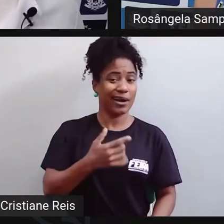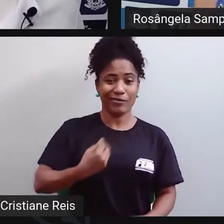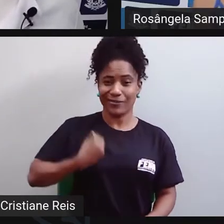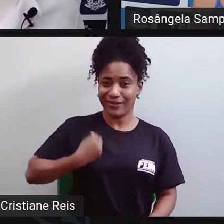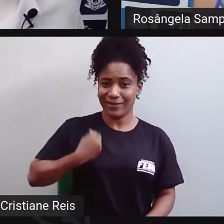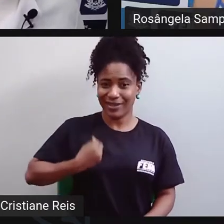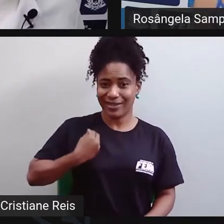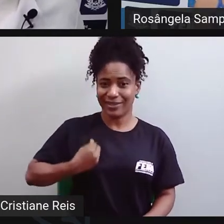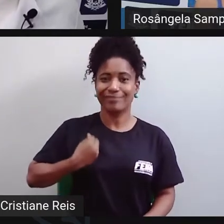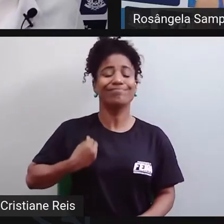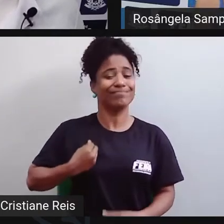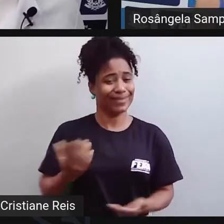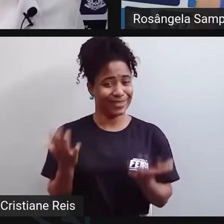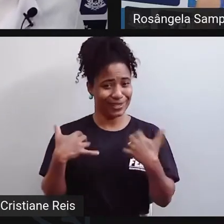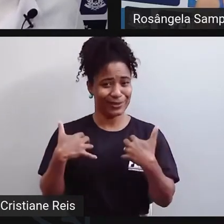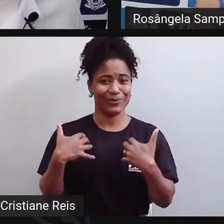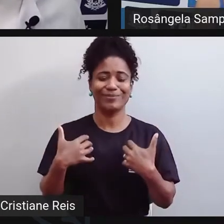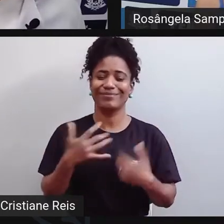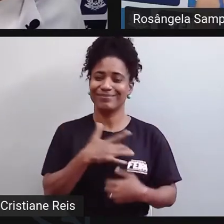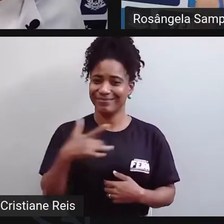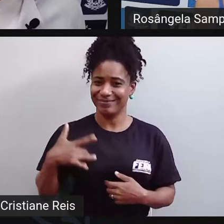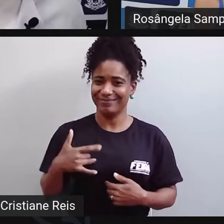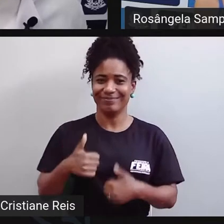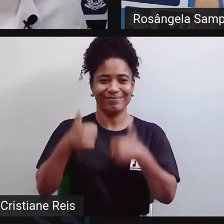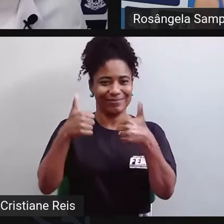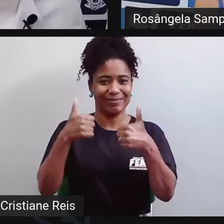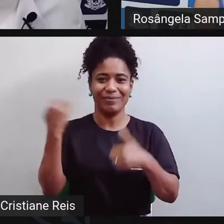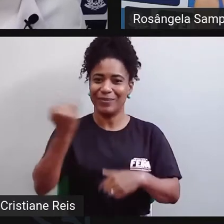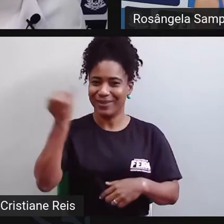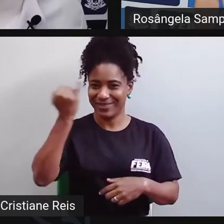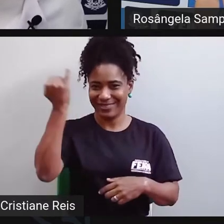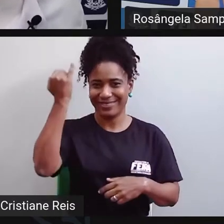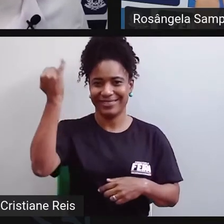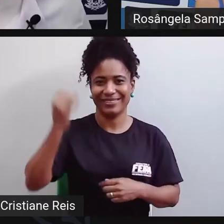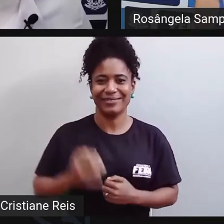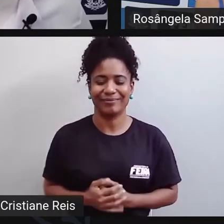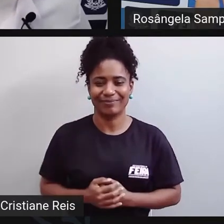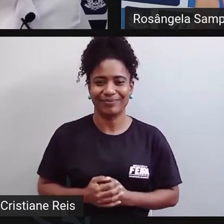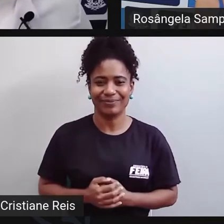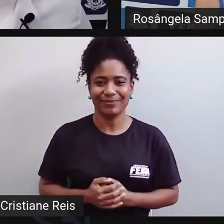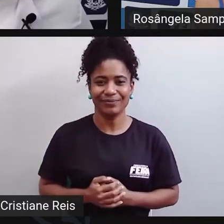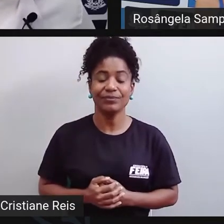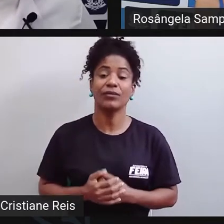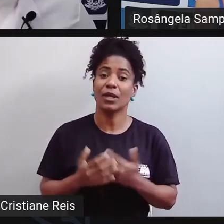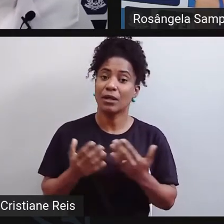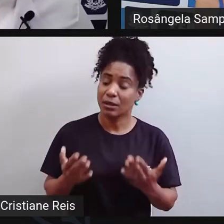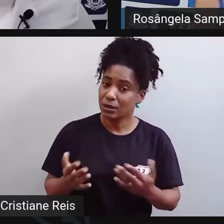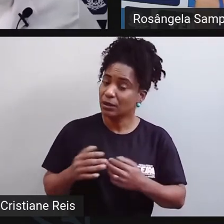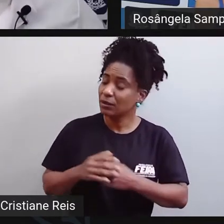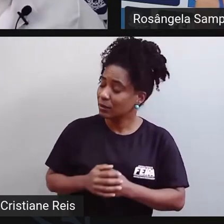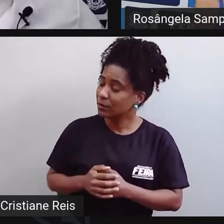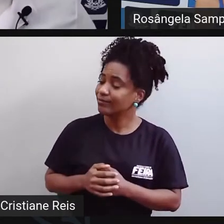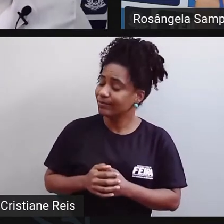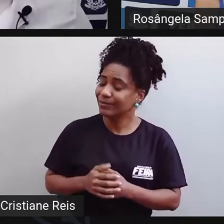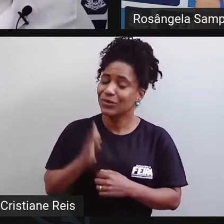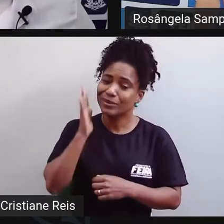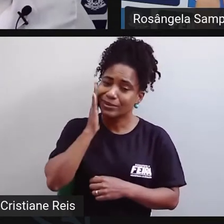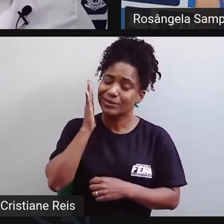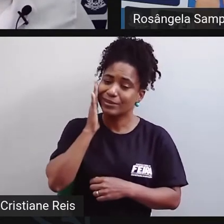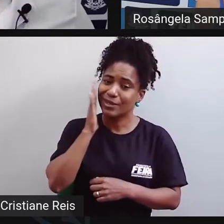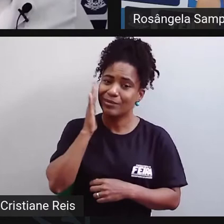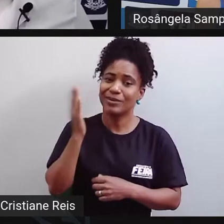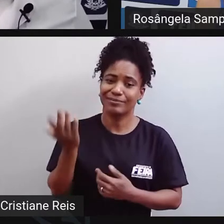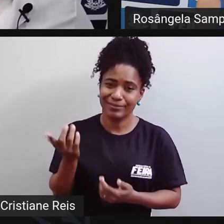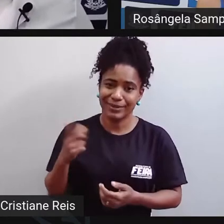emocionalmente. Perfeito. Infelizmente, a gente sabe que existe muito preconceito quando a gente fala